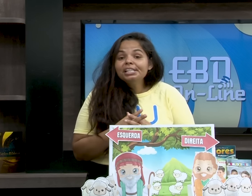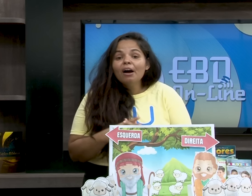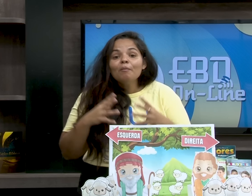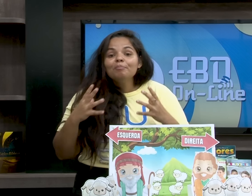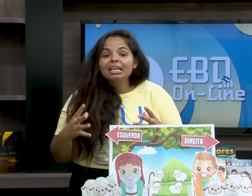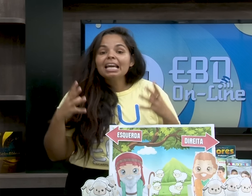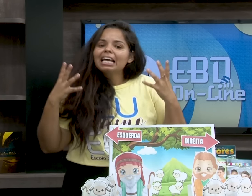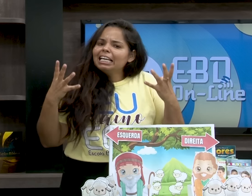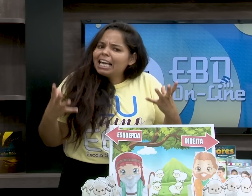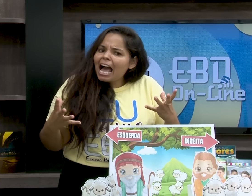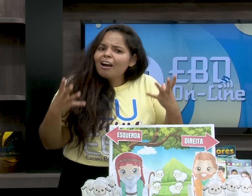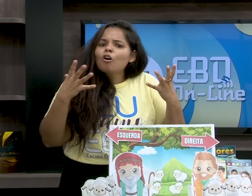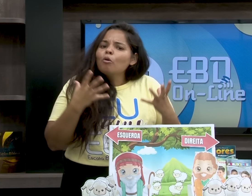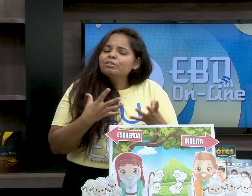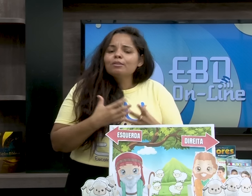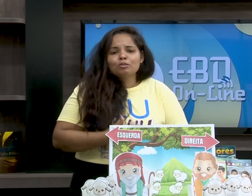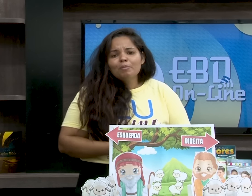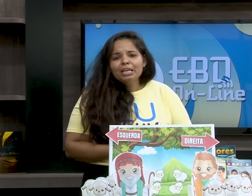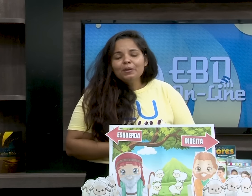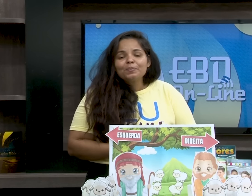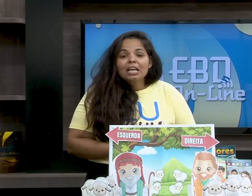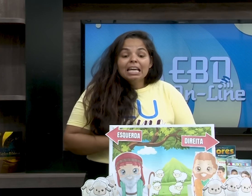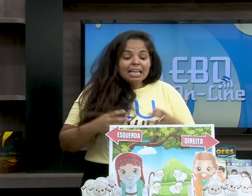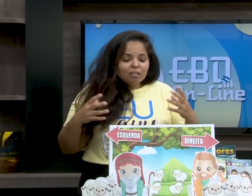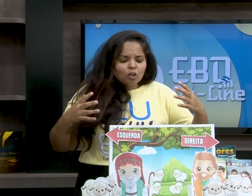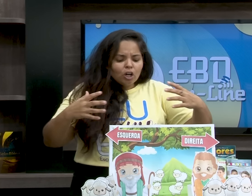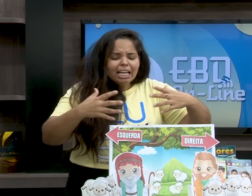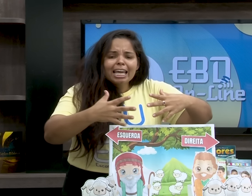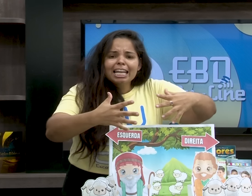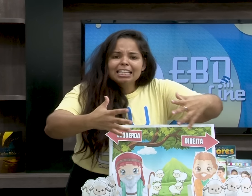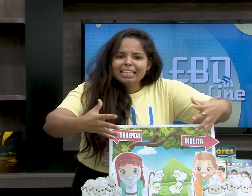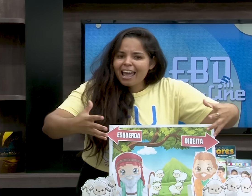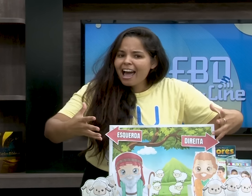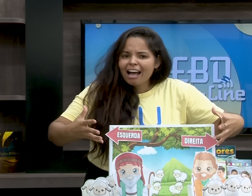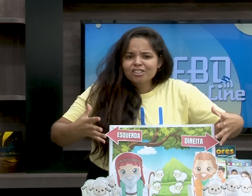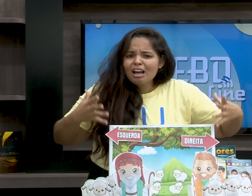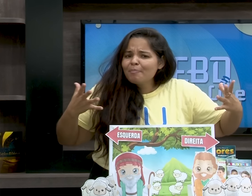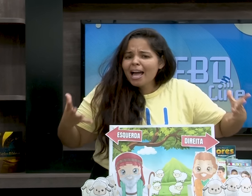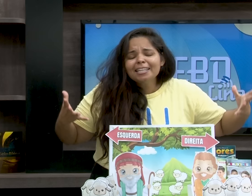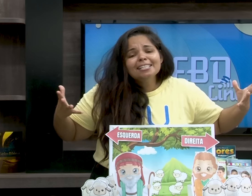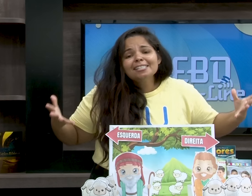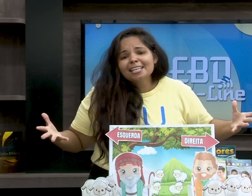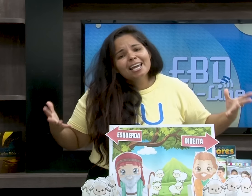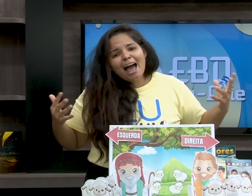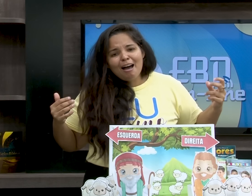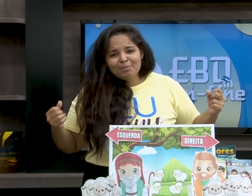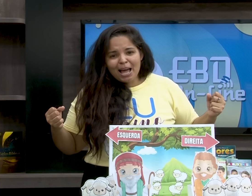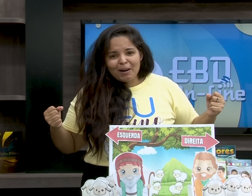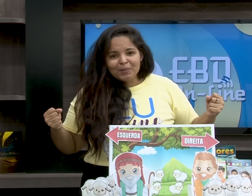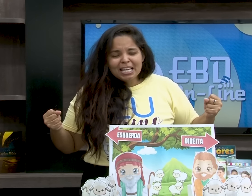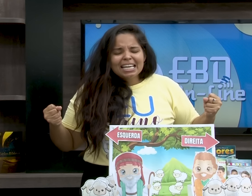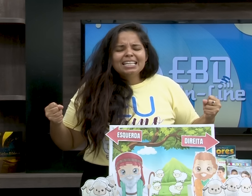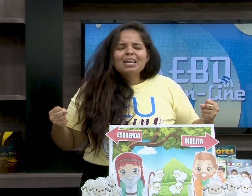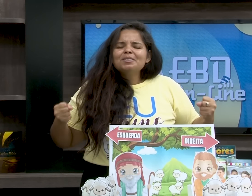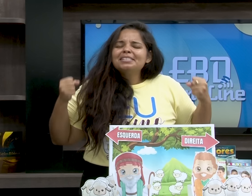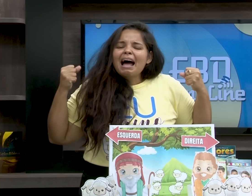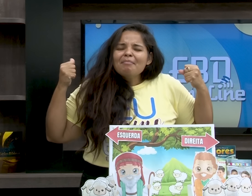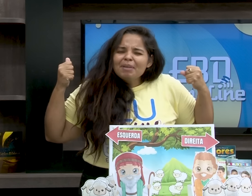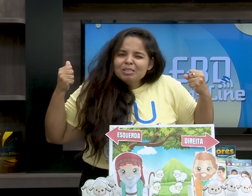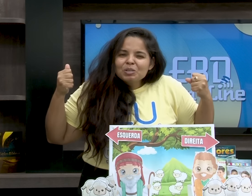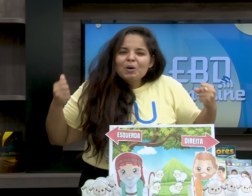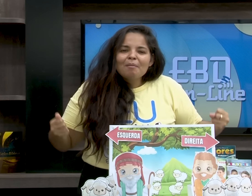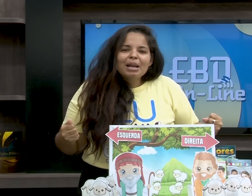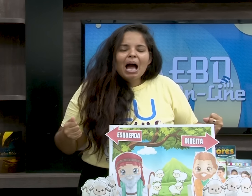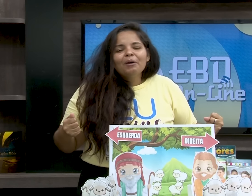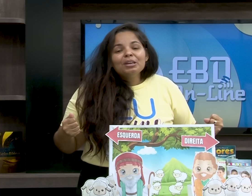decidiu não brigar com seu sobrinho. E toda aquela terra já pertencia a Abraão. E Deus